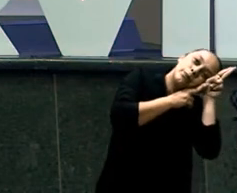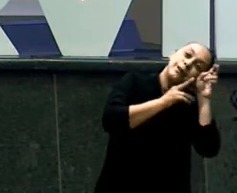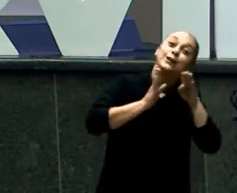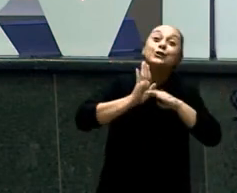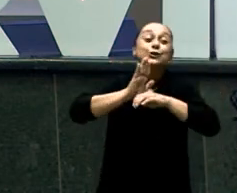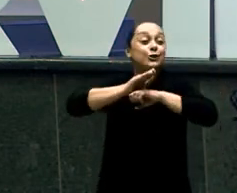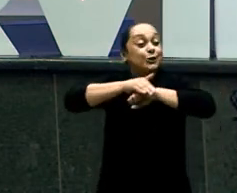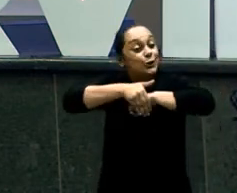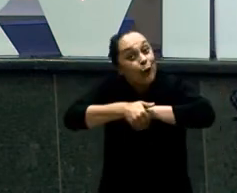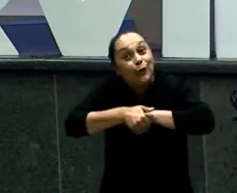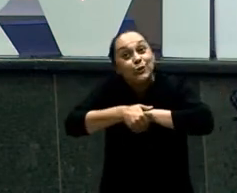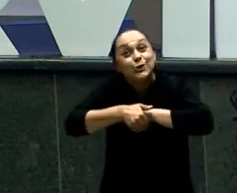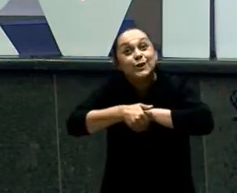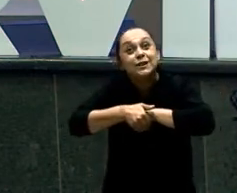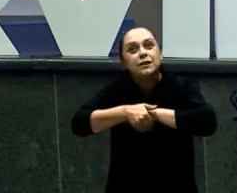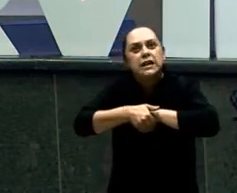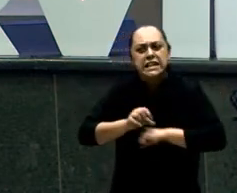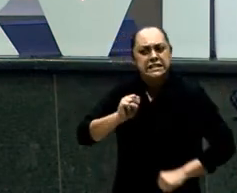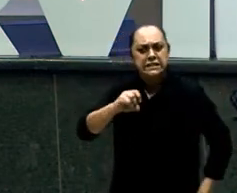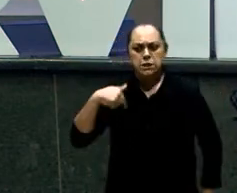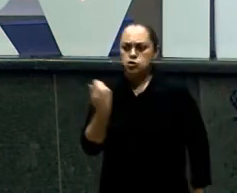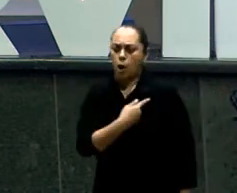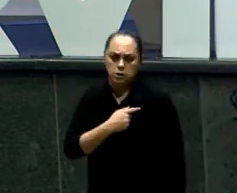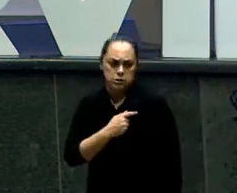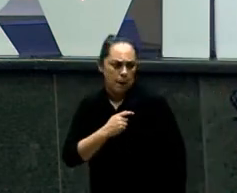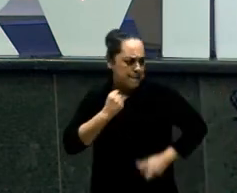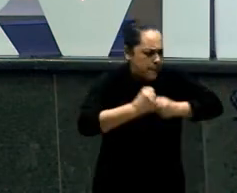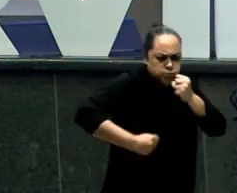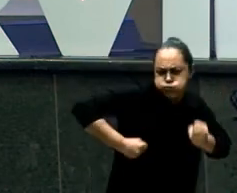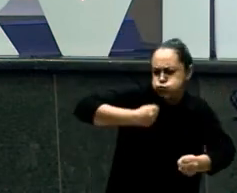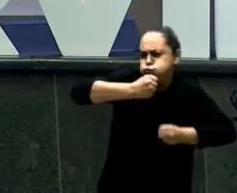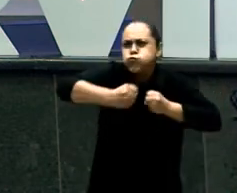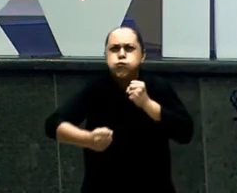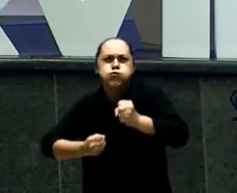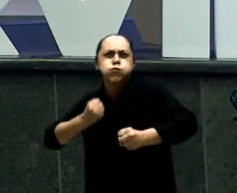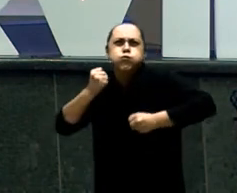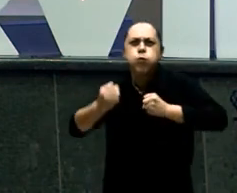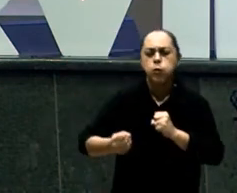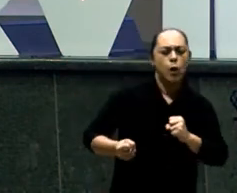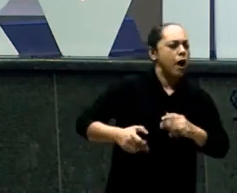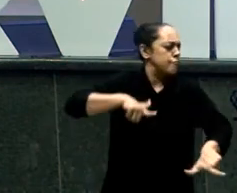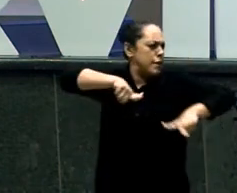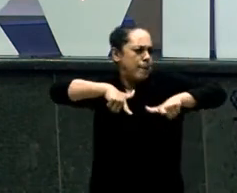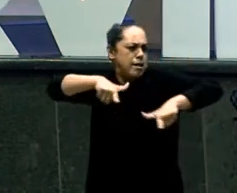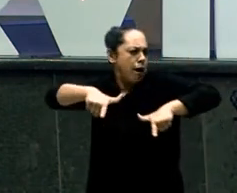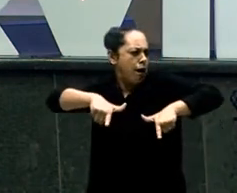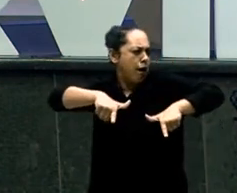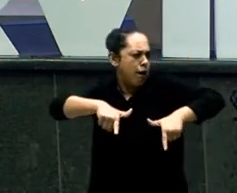Ativa Enquanto estamos Em movimento É por isso Que o teu filho Na adolescência